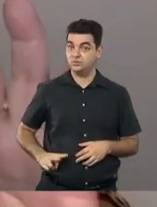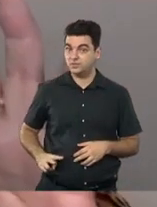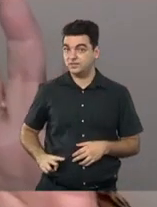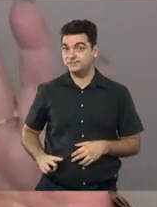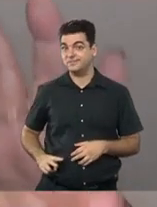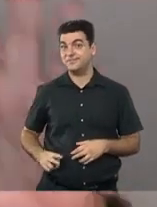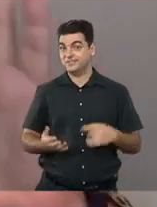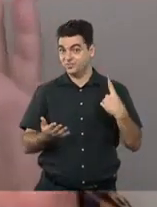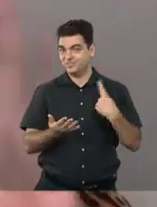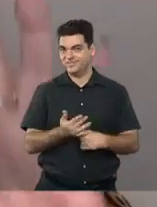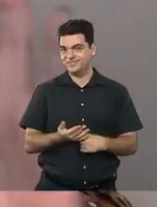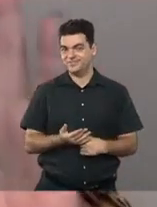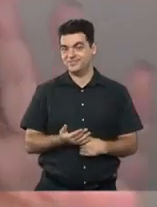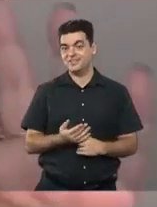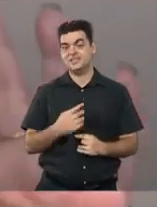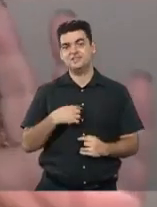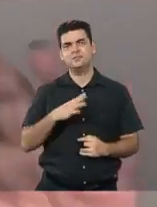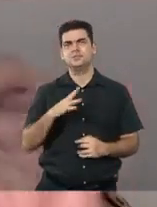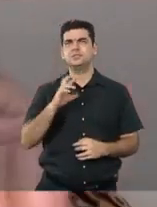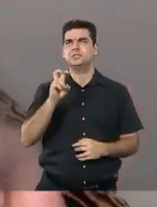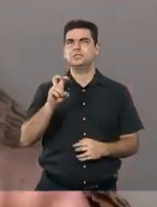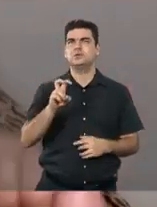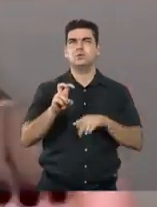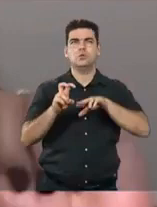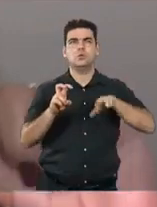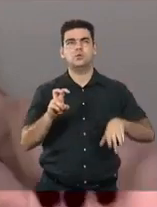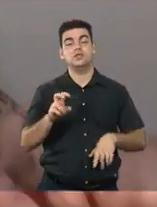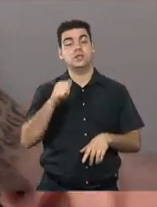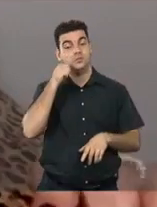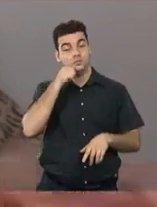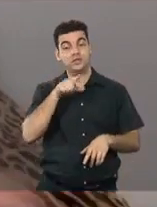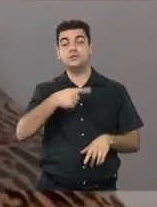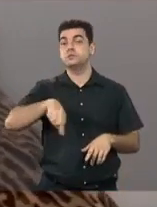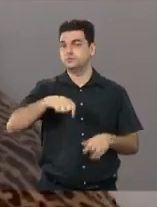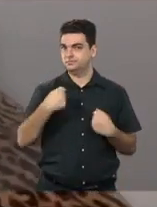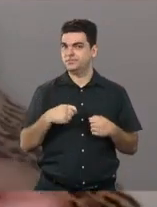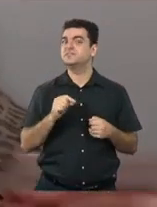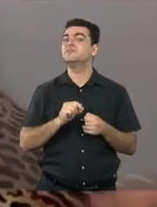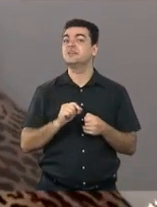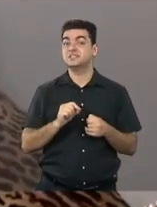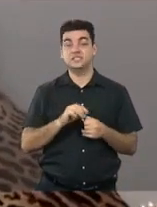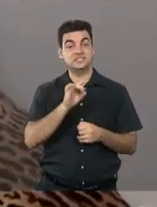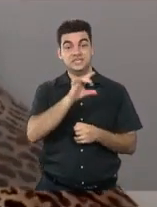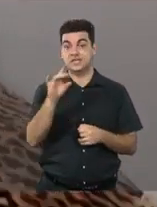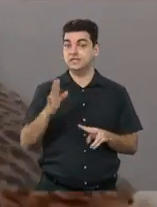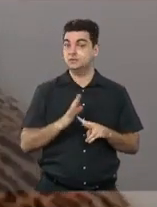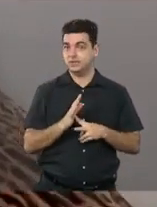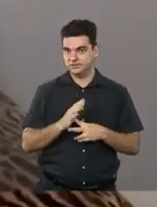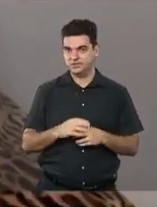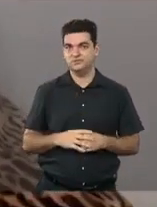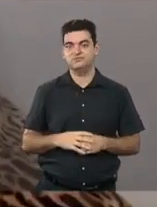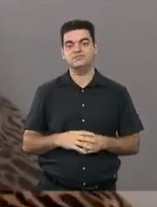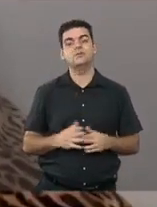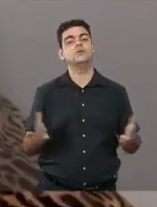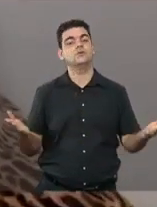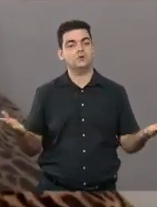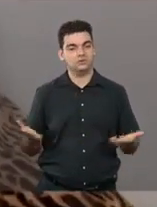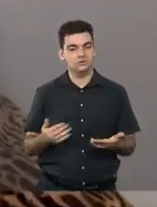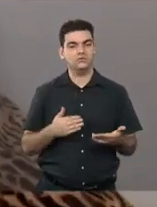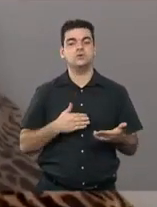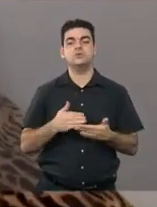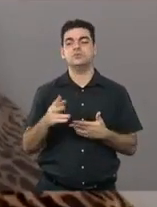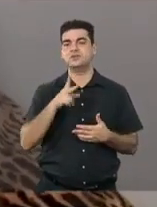fez um pacto de cinco coisas que as mulheres teriam que assinar de todos os partidos, e agora a gente vai entrar